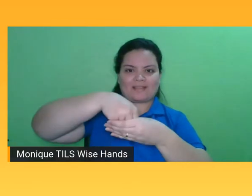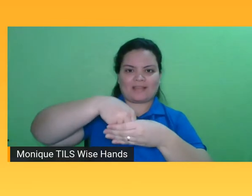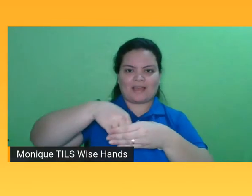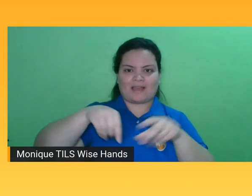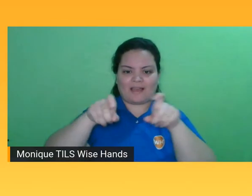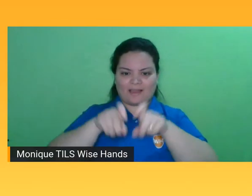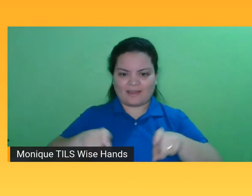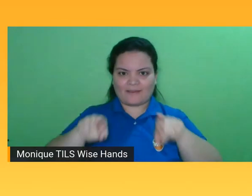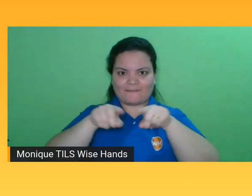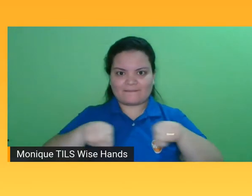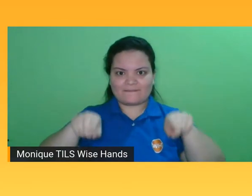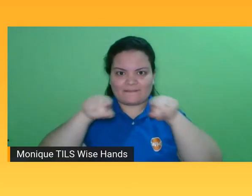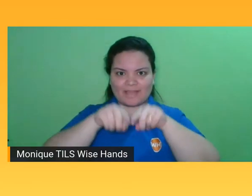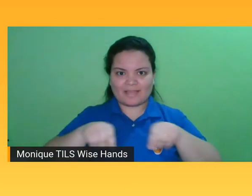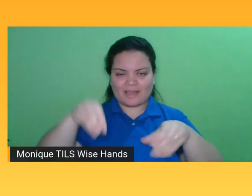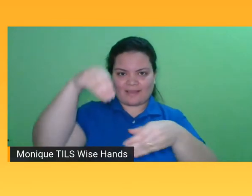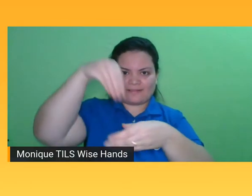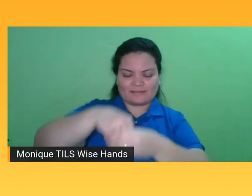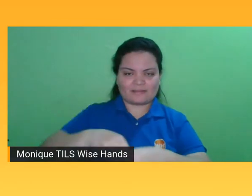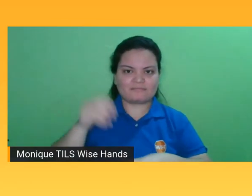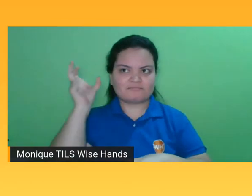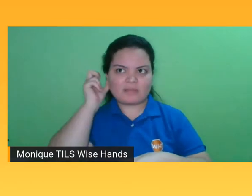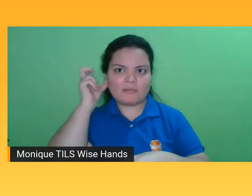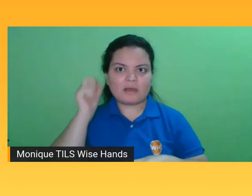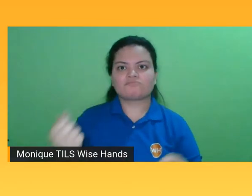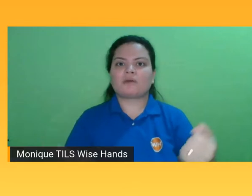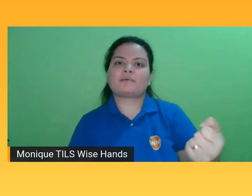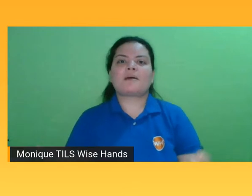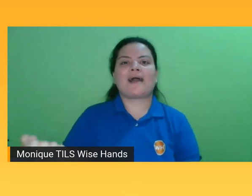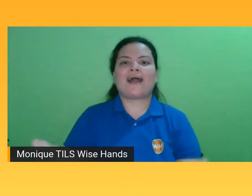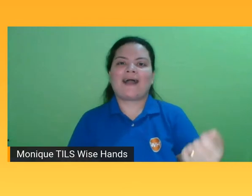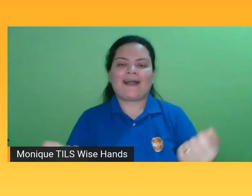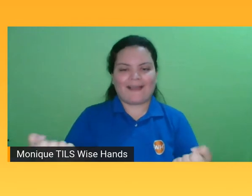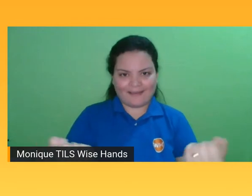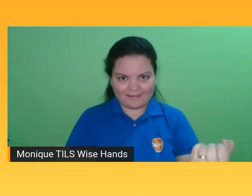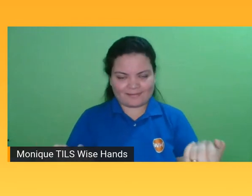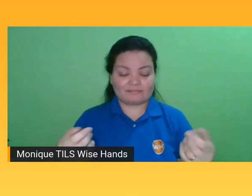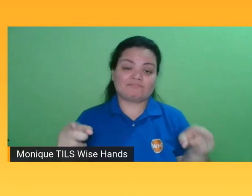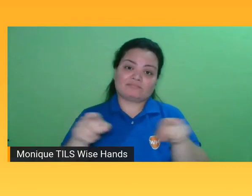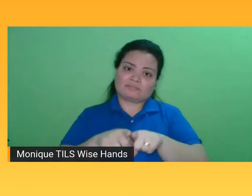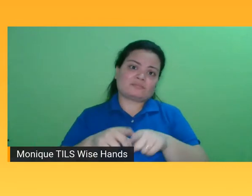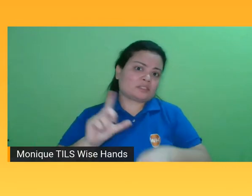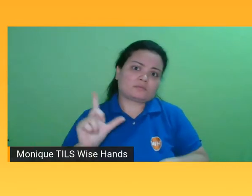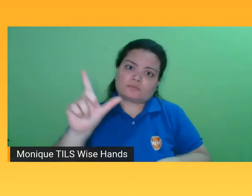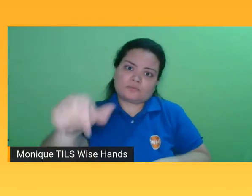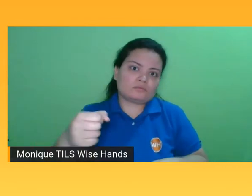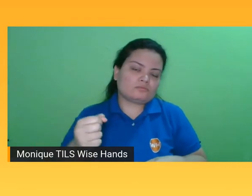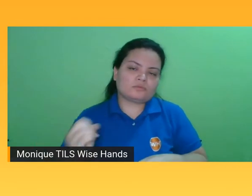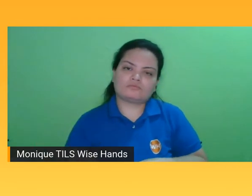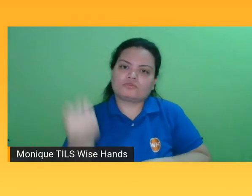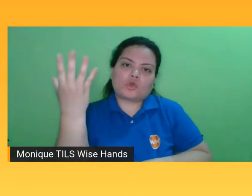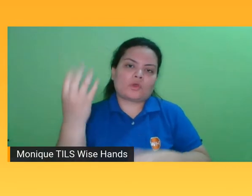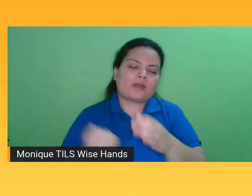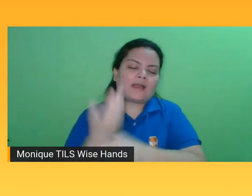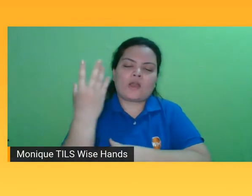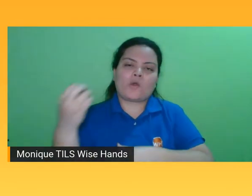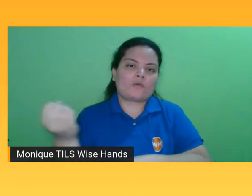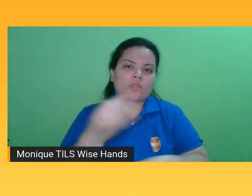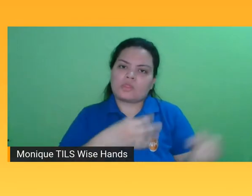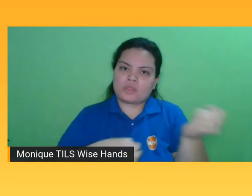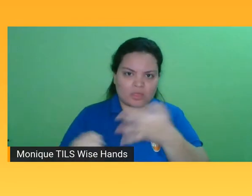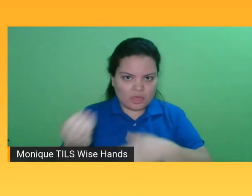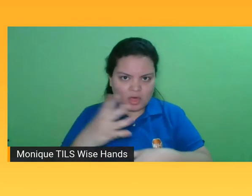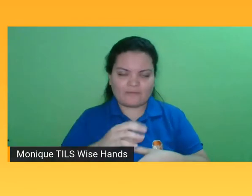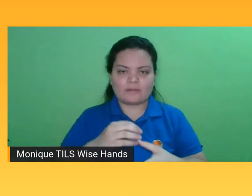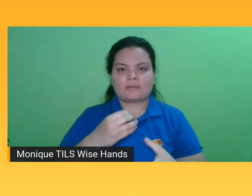formatos. Esse livro cassete, ele vai para o digital. A gente tem o podcast que começa a tentar assumir um papel de